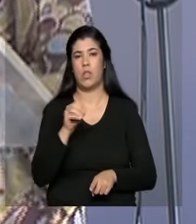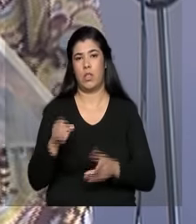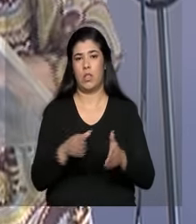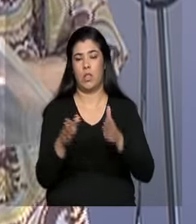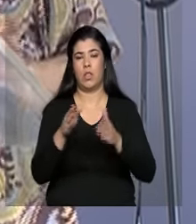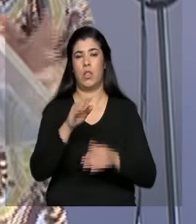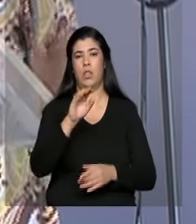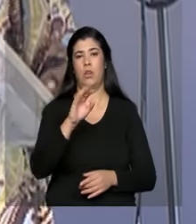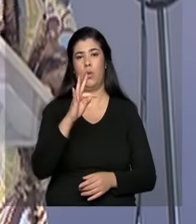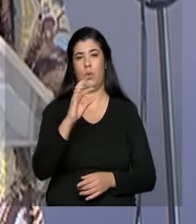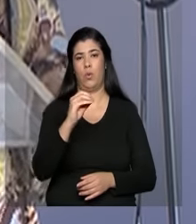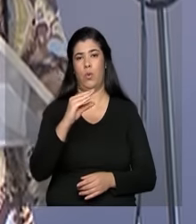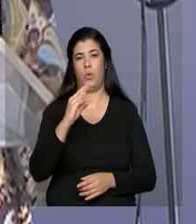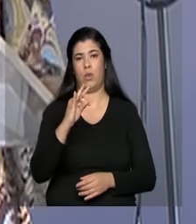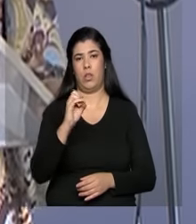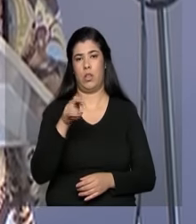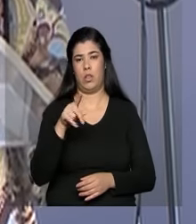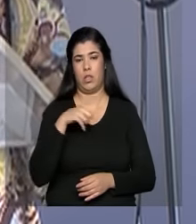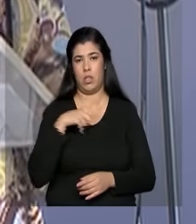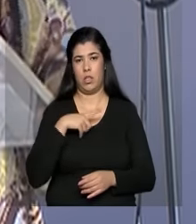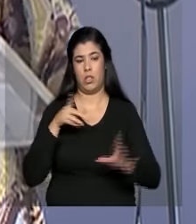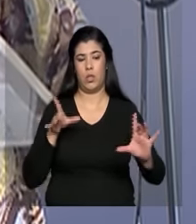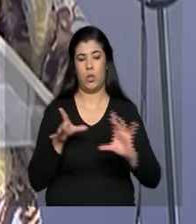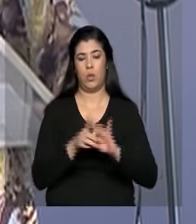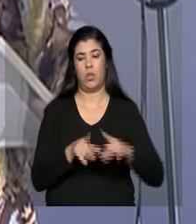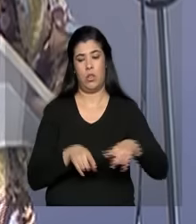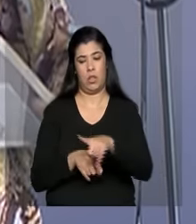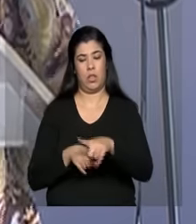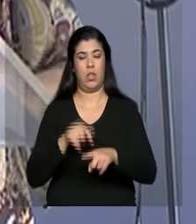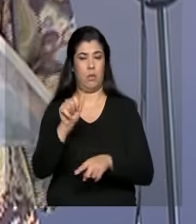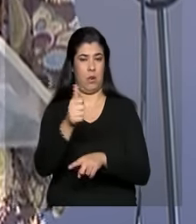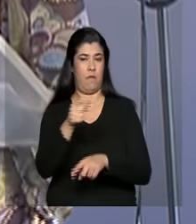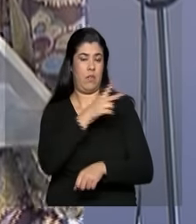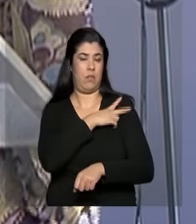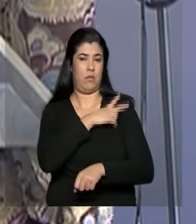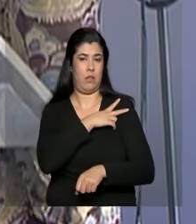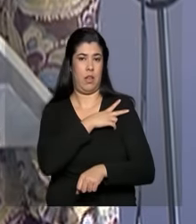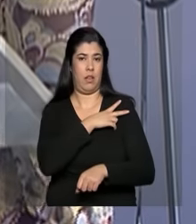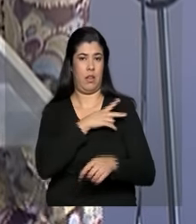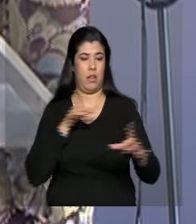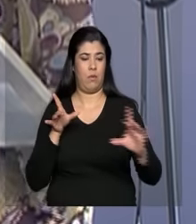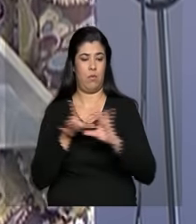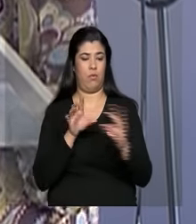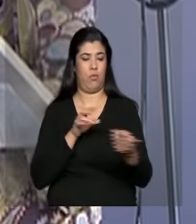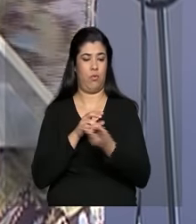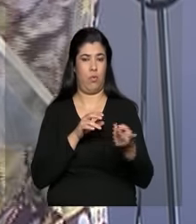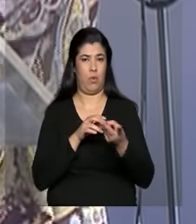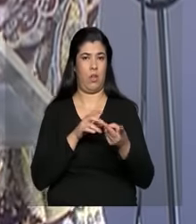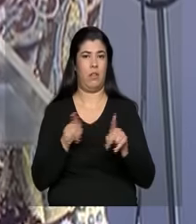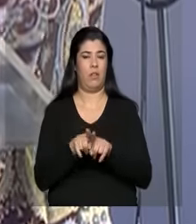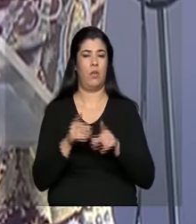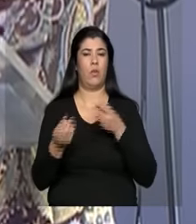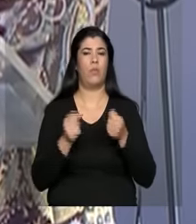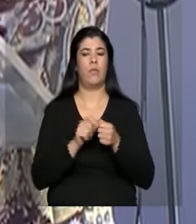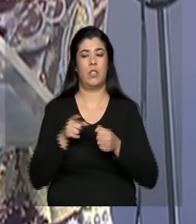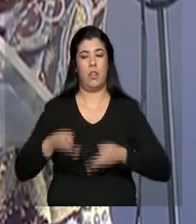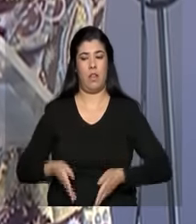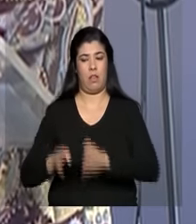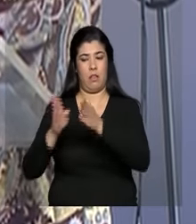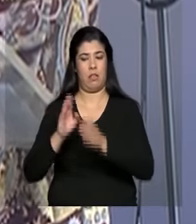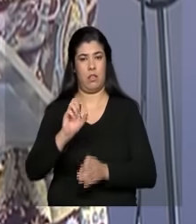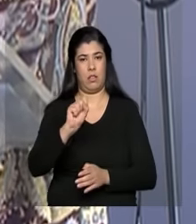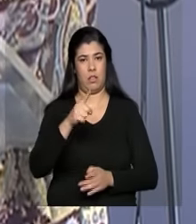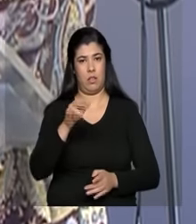fazendo, obviamente, uma avaliação técnica sobre isso. Mas a interligação do São Francisco,